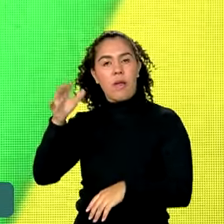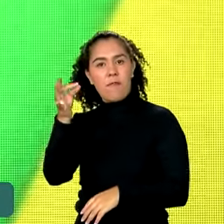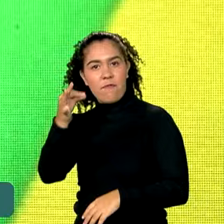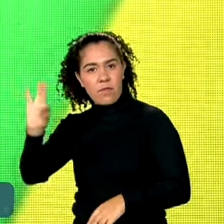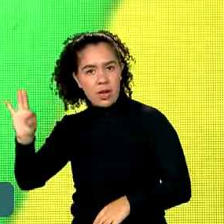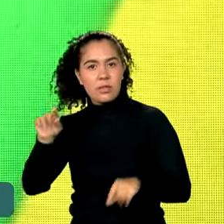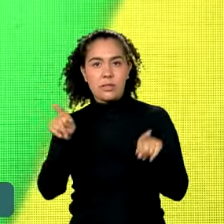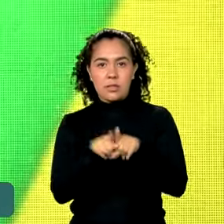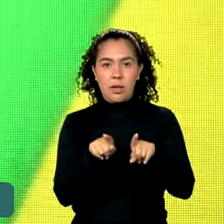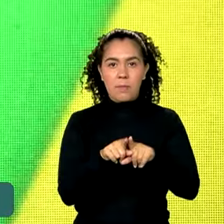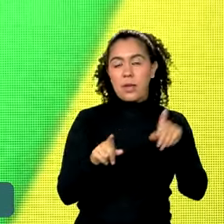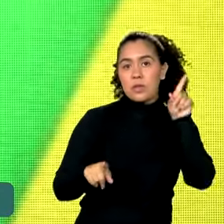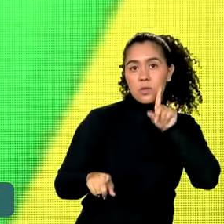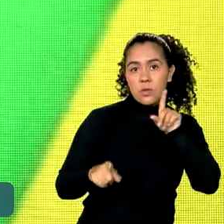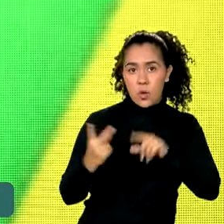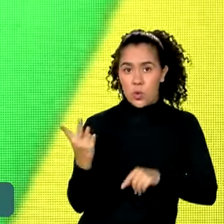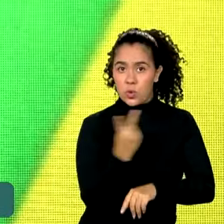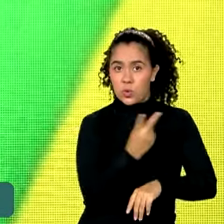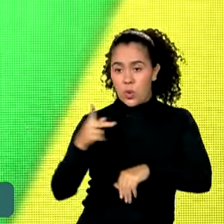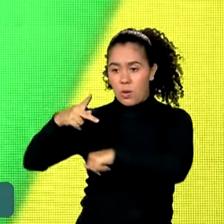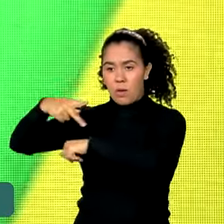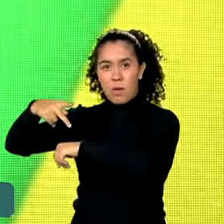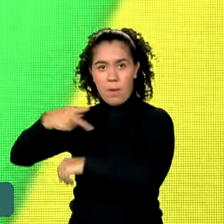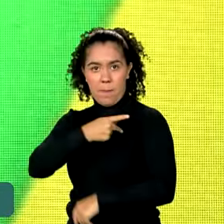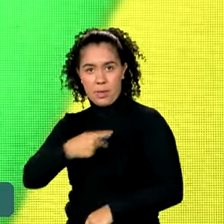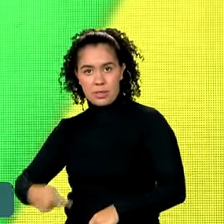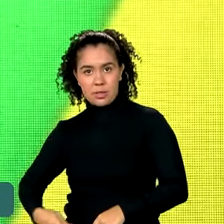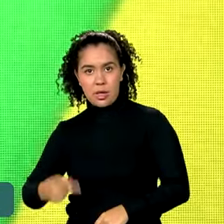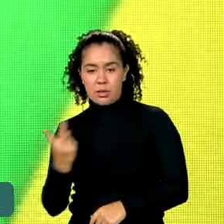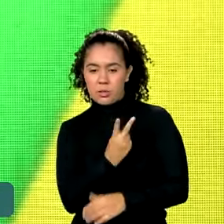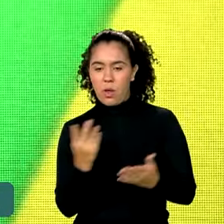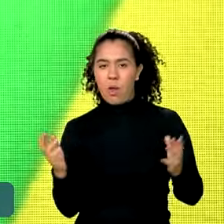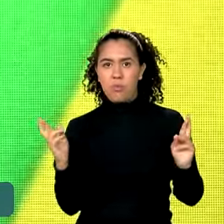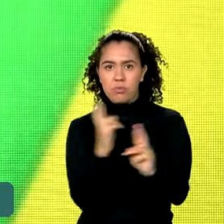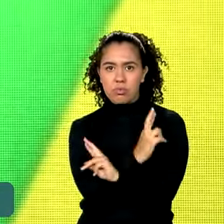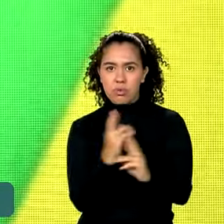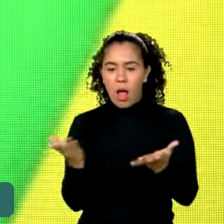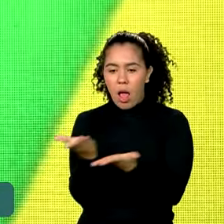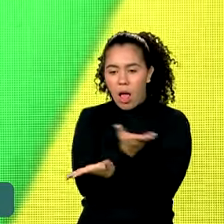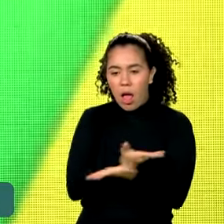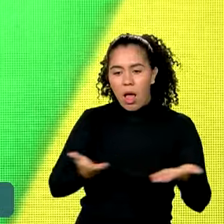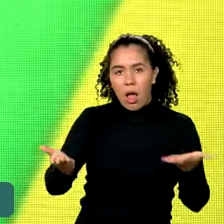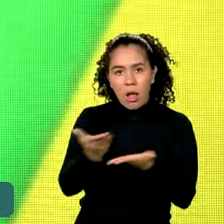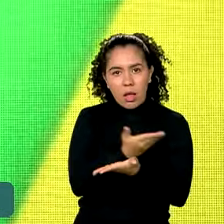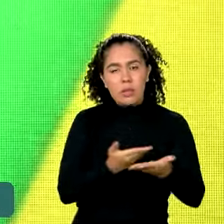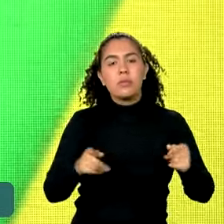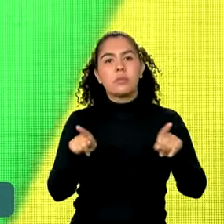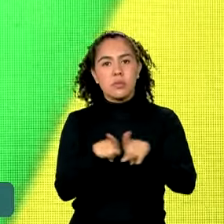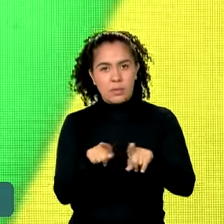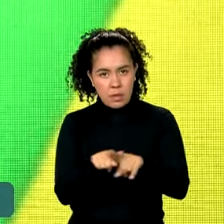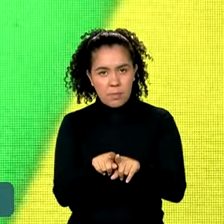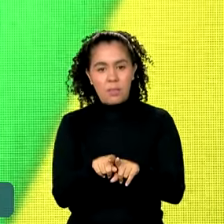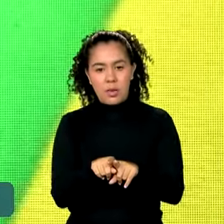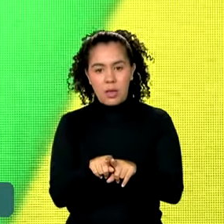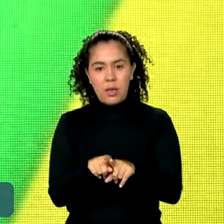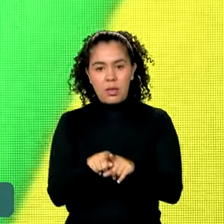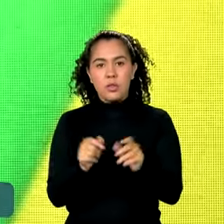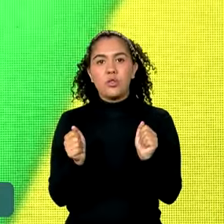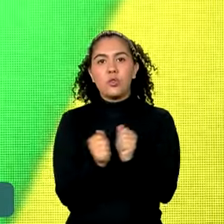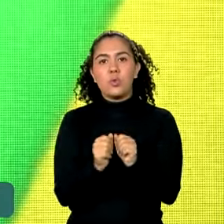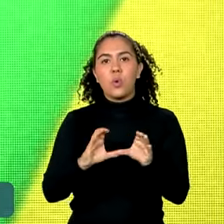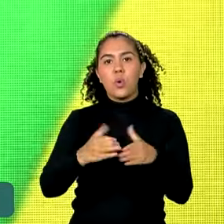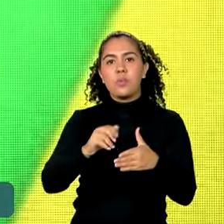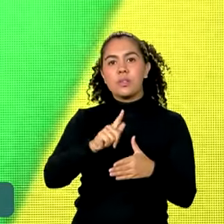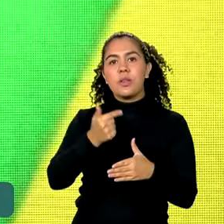o presidente Biden e o presidente Macron enalteceram a iniciativa do senhor presidente Lula, junto à presidência do G20,